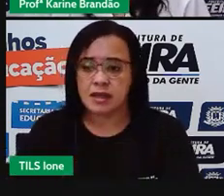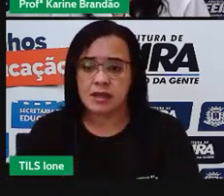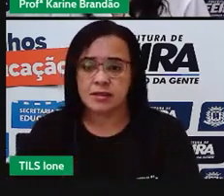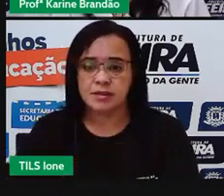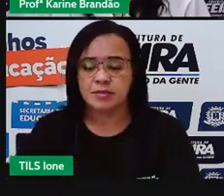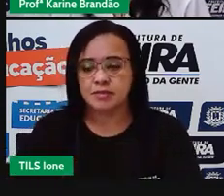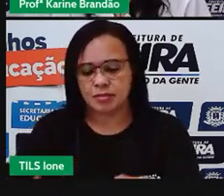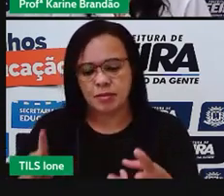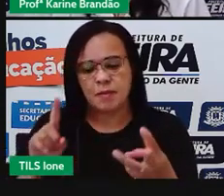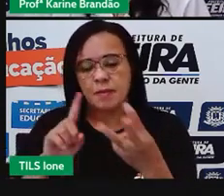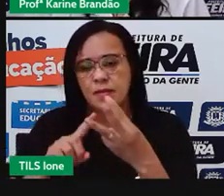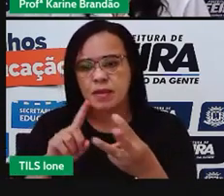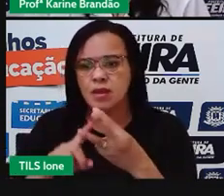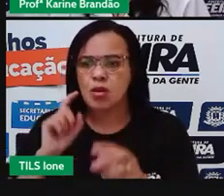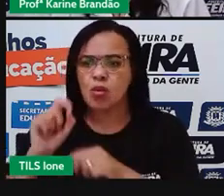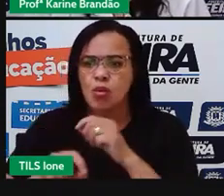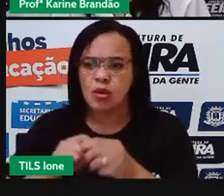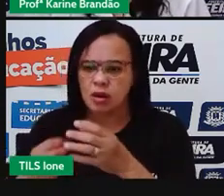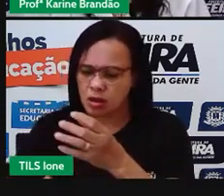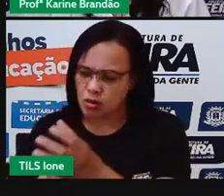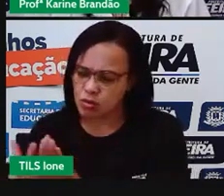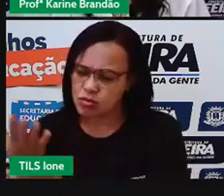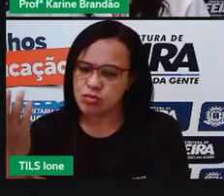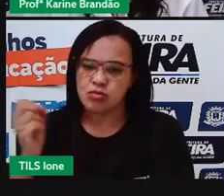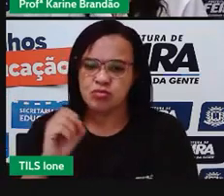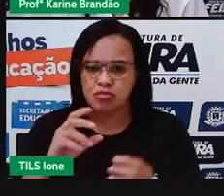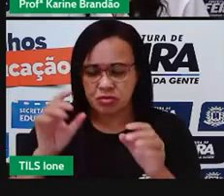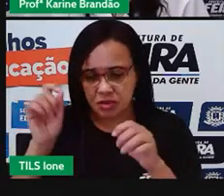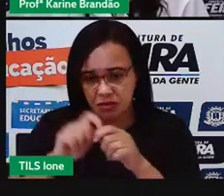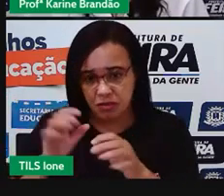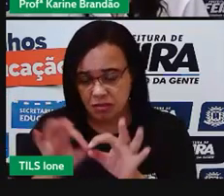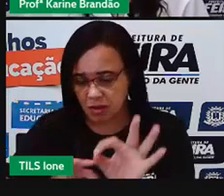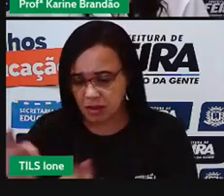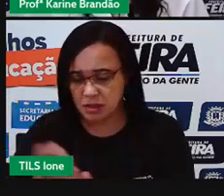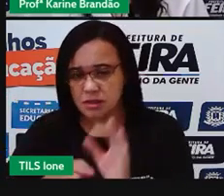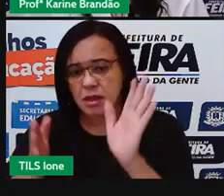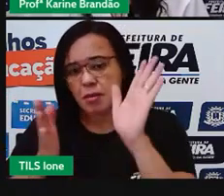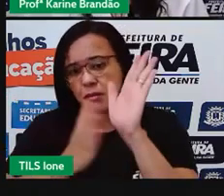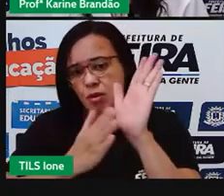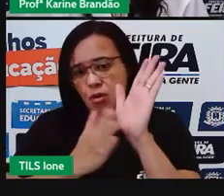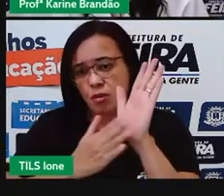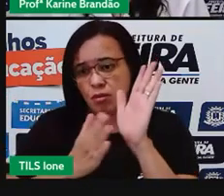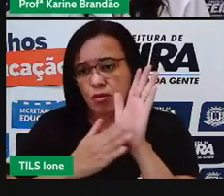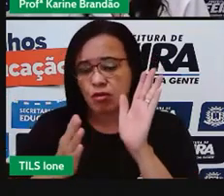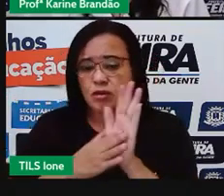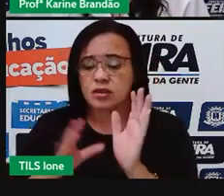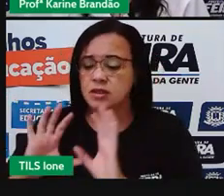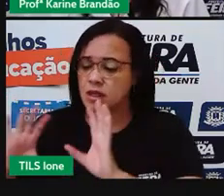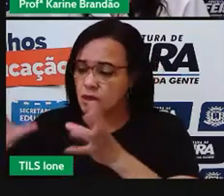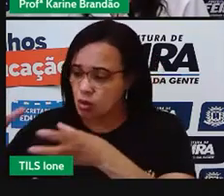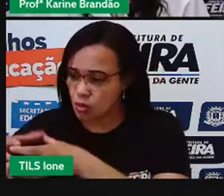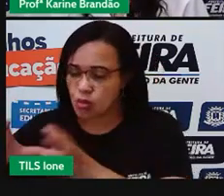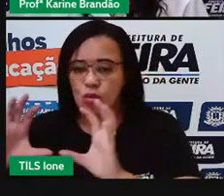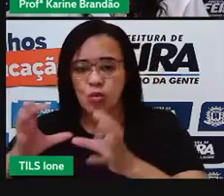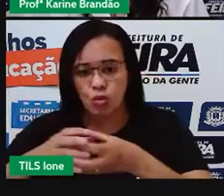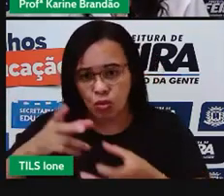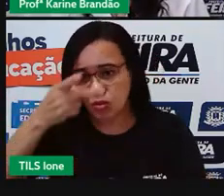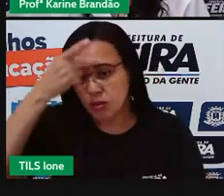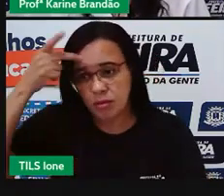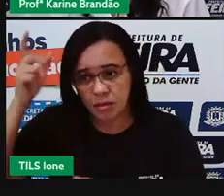terceiro objetivo, construir propostas coletivas para um consumo mais consciente, descarte